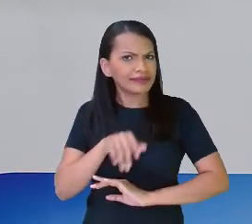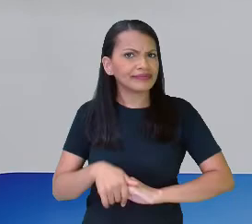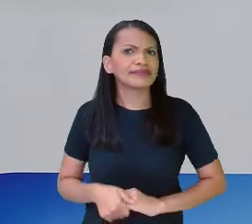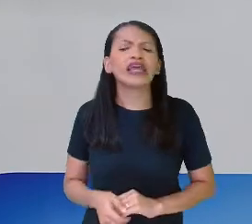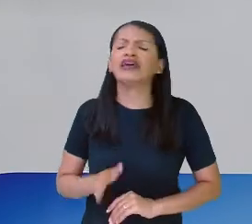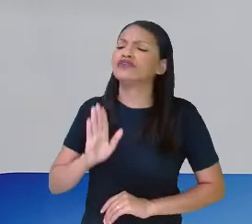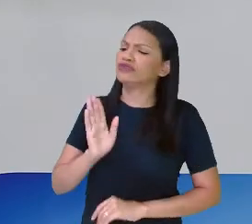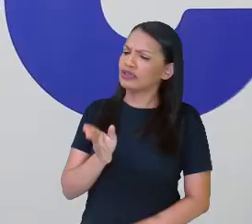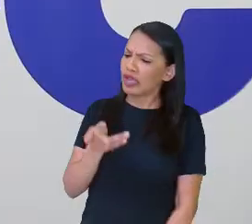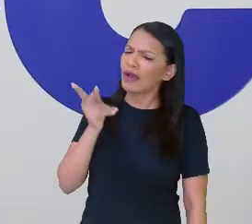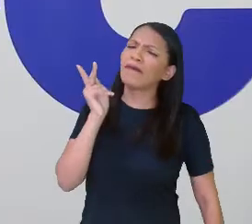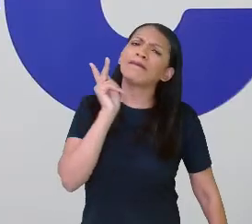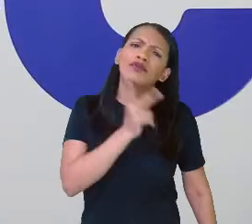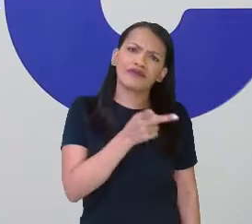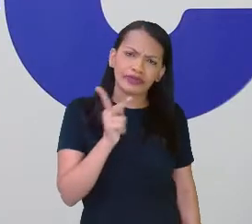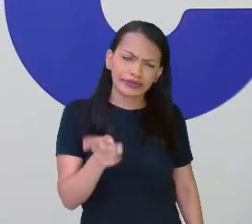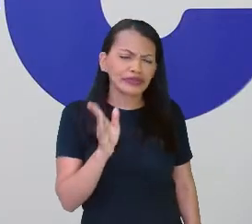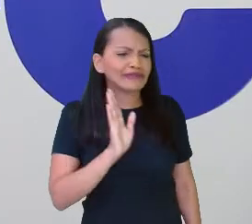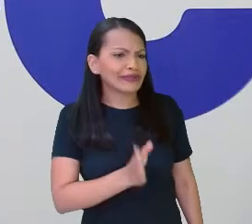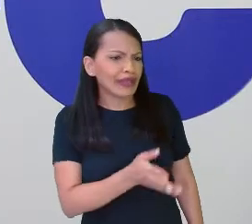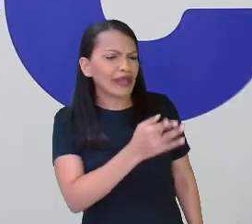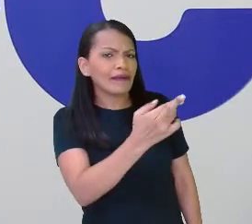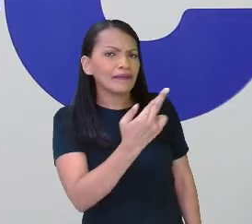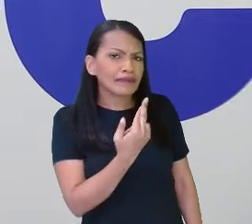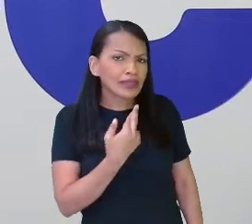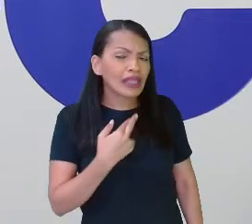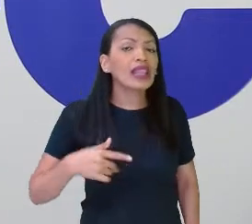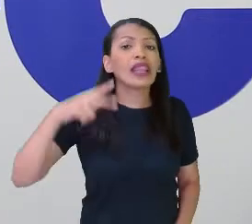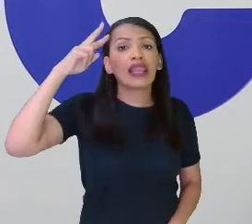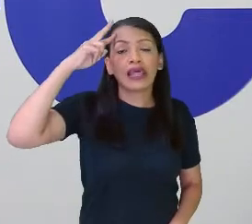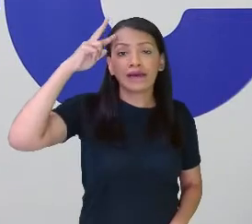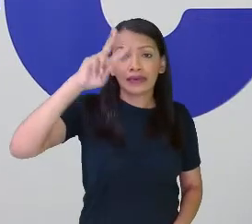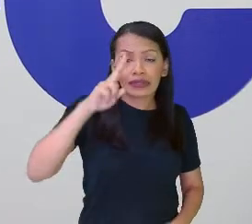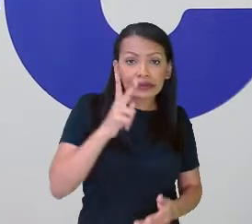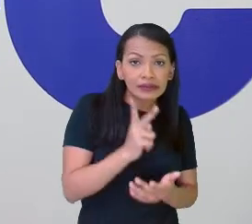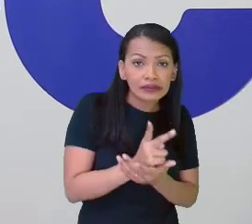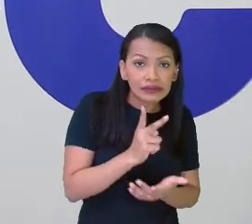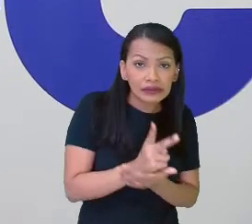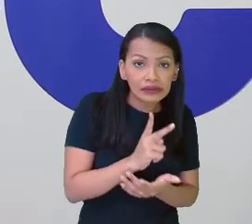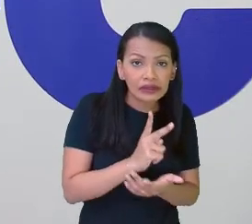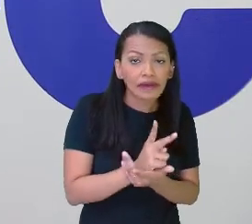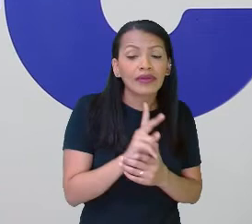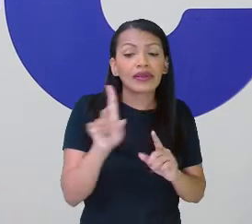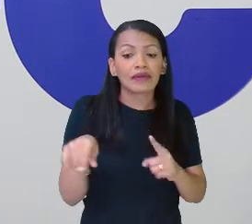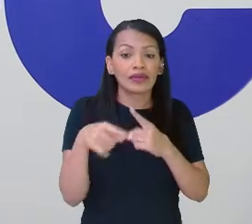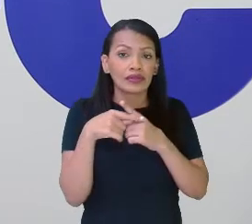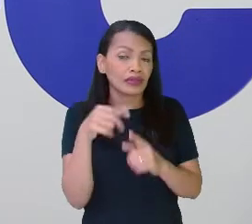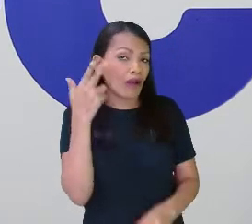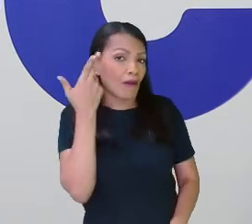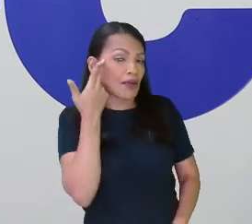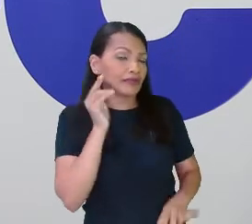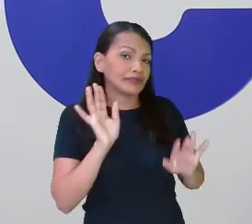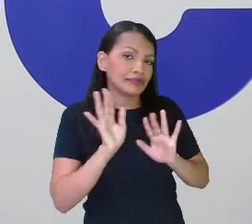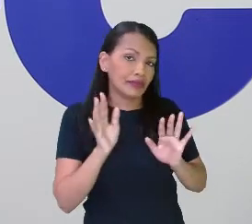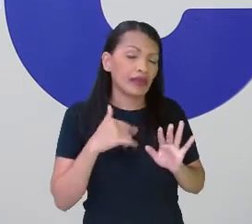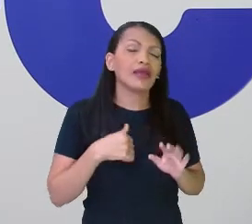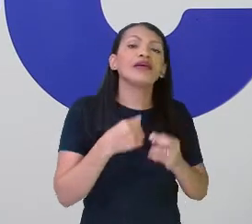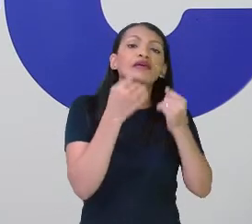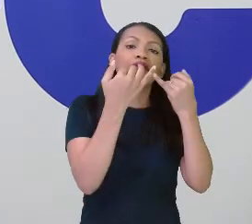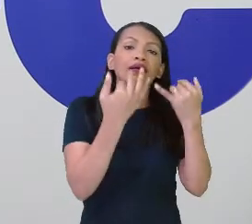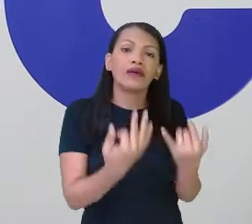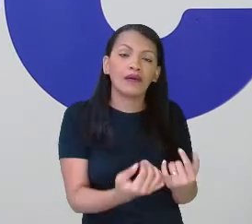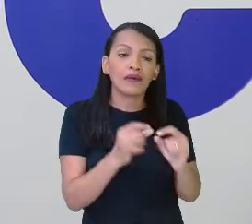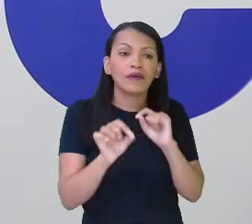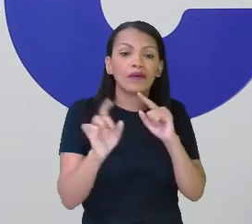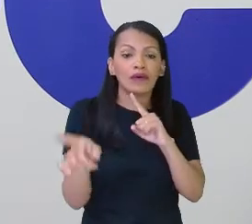professora Márcia, eles já responderam. Mas, assim, tem que lembrar eles sempre, né? Que a gente não está falando de uma multiplicação normal. A gente está falando de